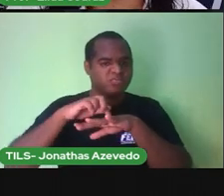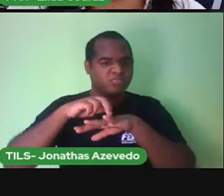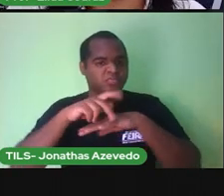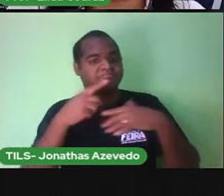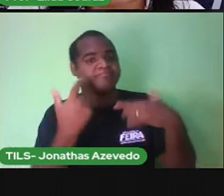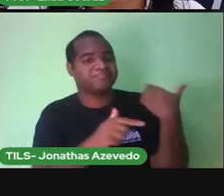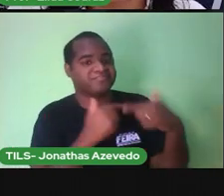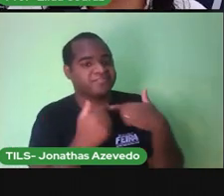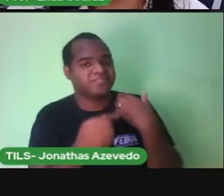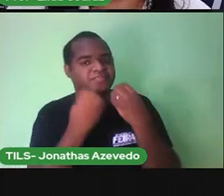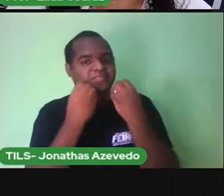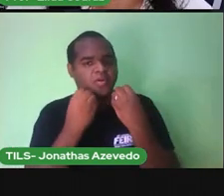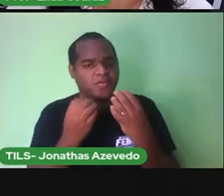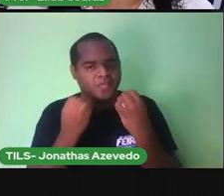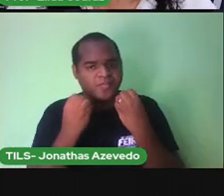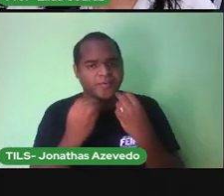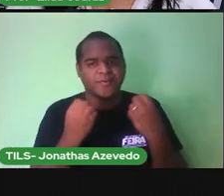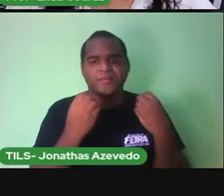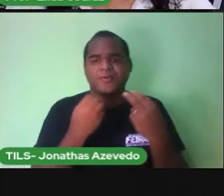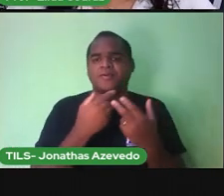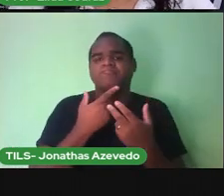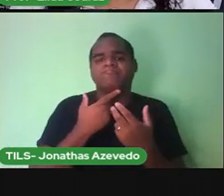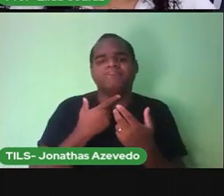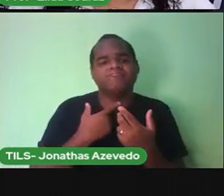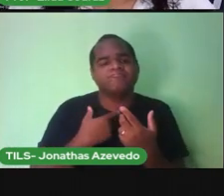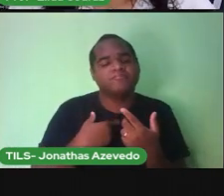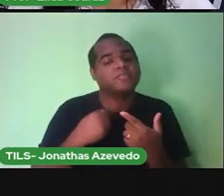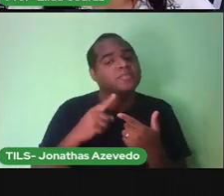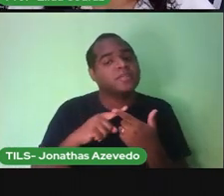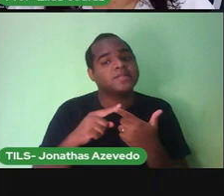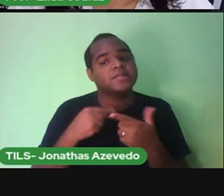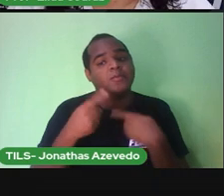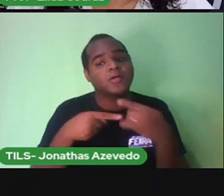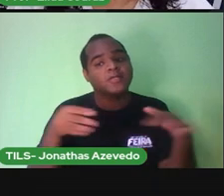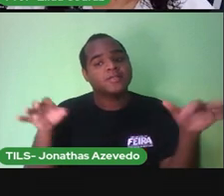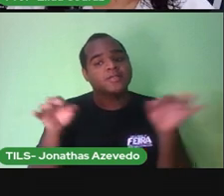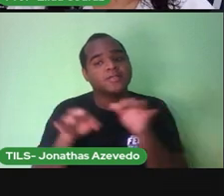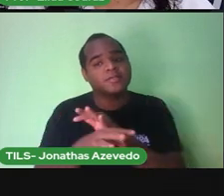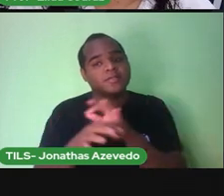com vontade. Num instante, o serviço ficou pronto.